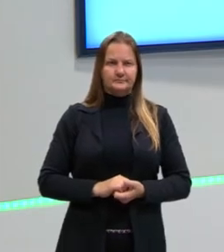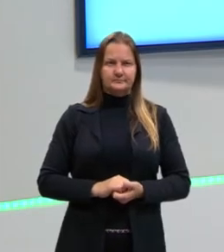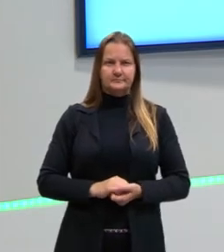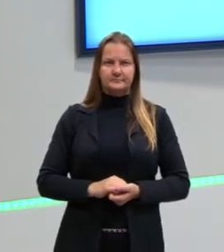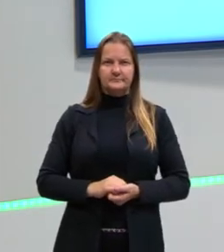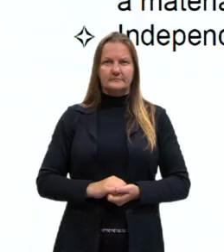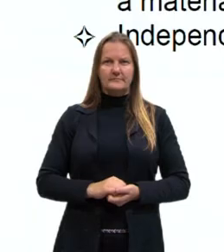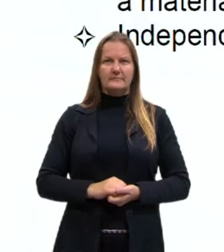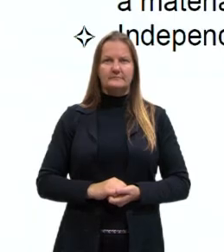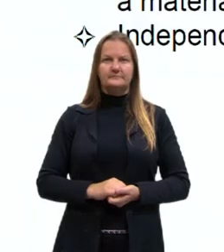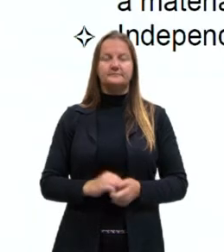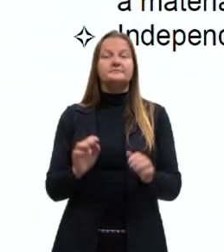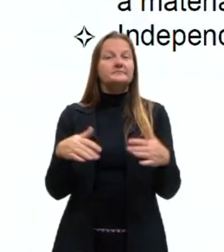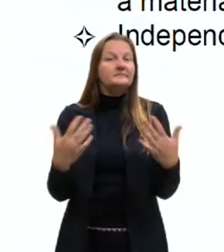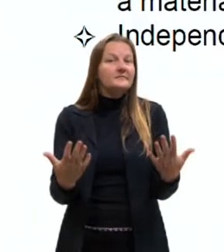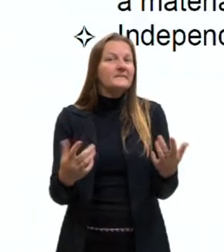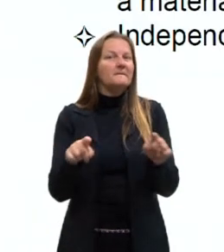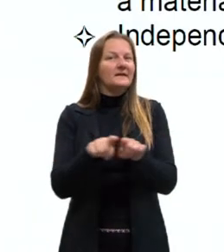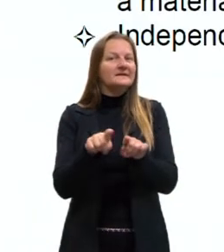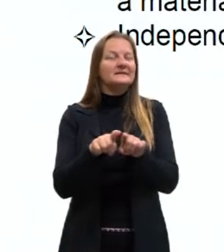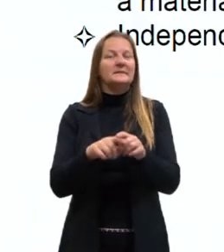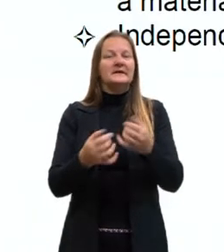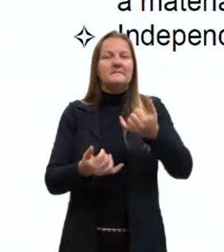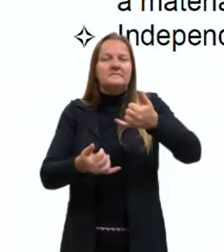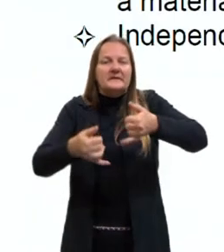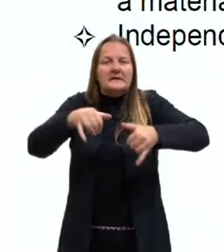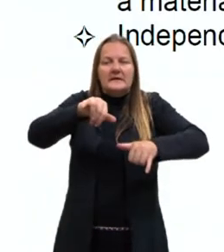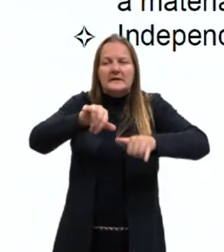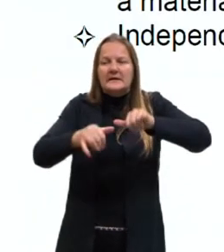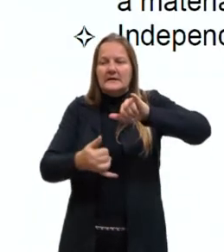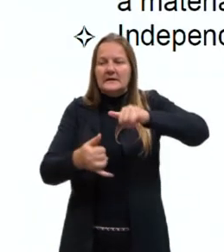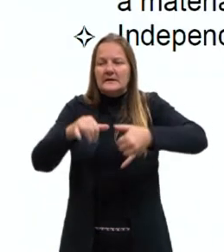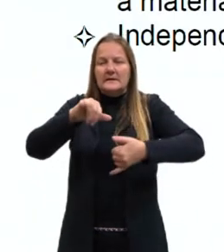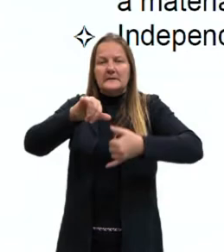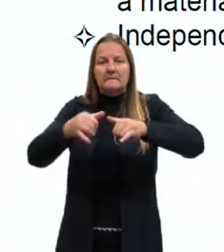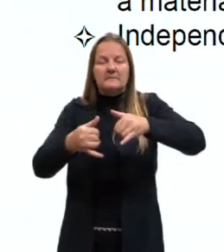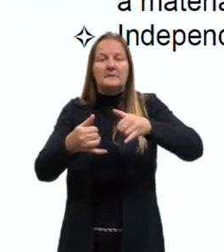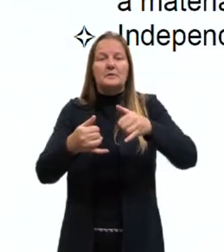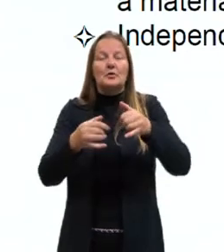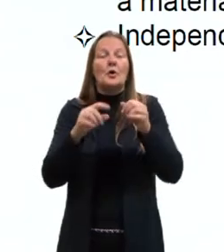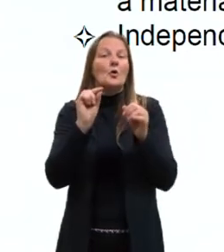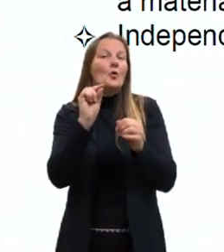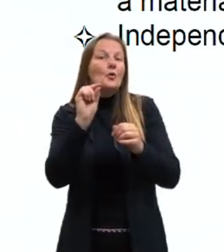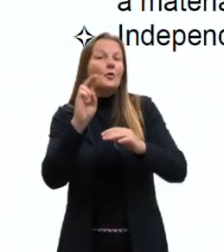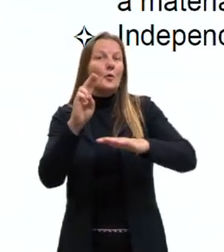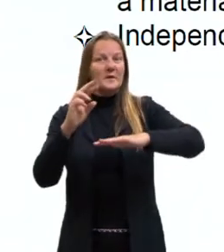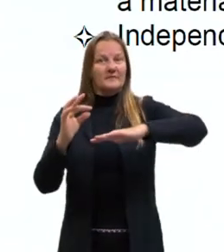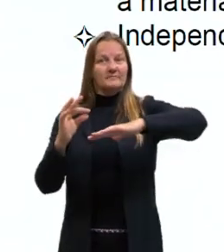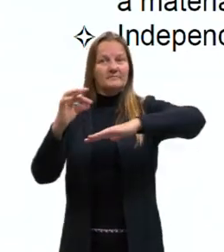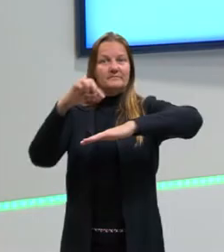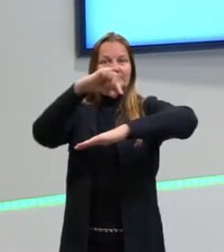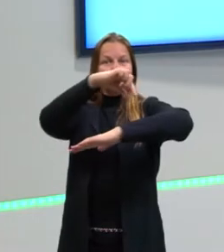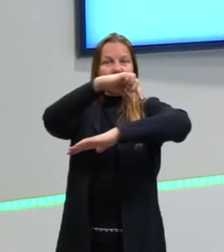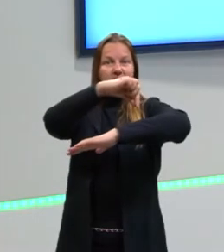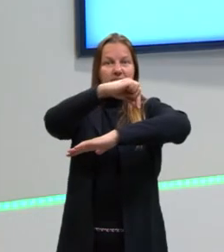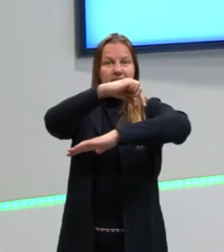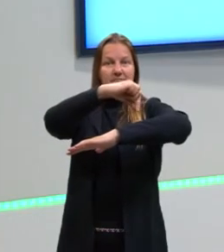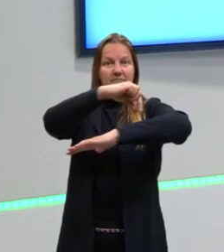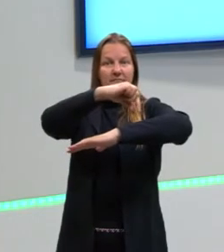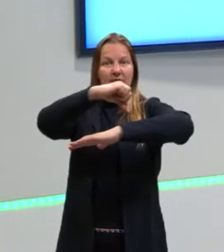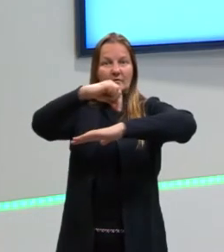Bom, temos também a quimiosíntese. A semelhança da fotossíntese